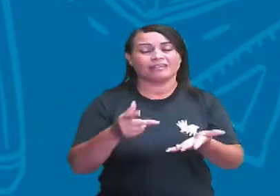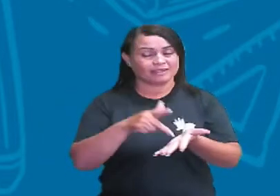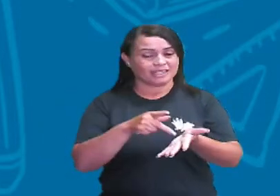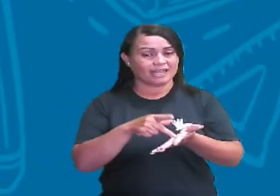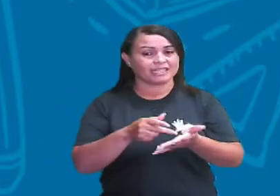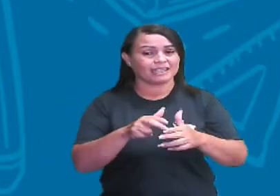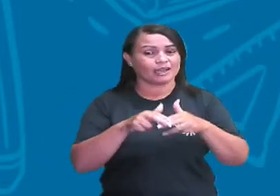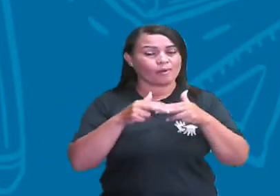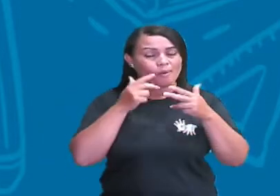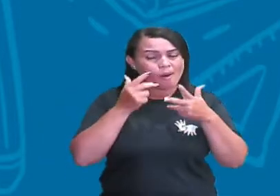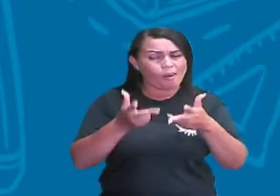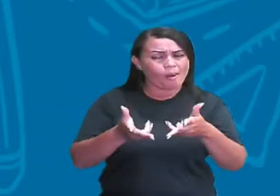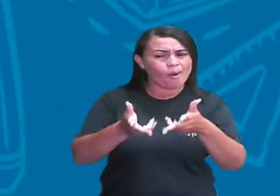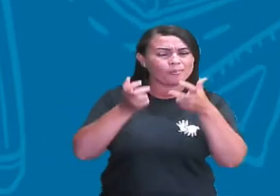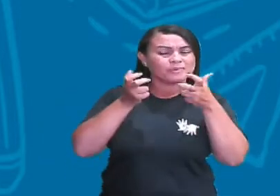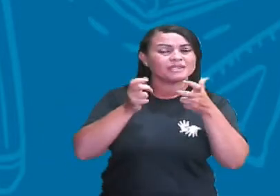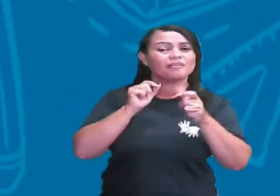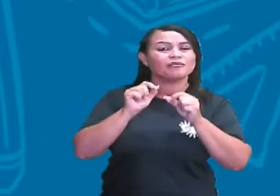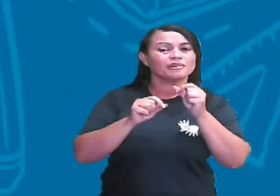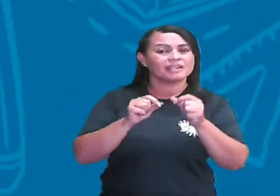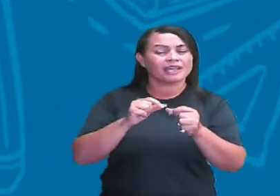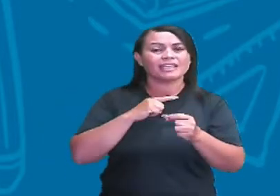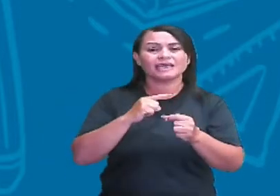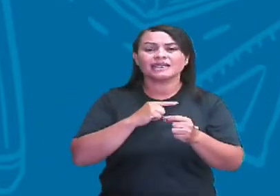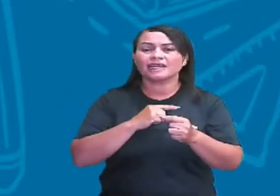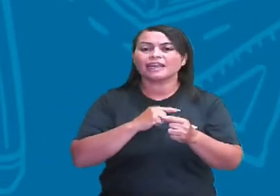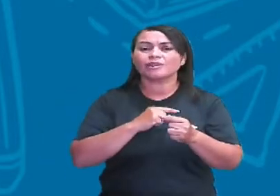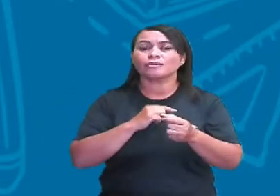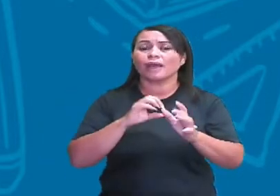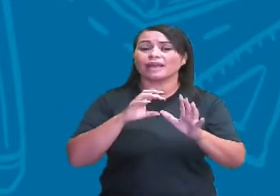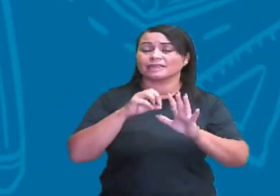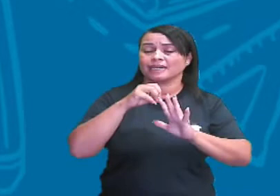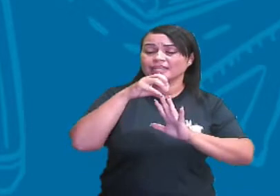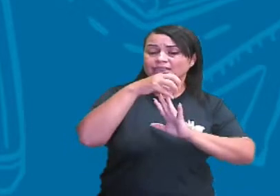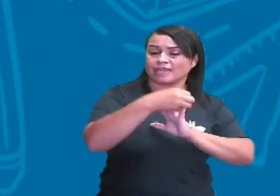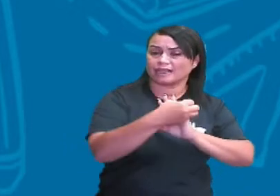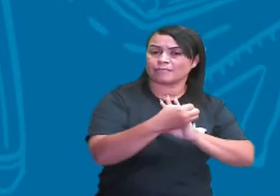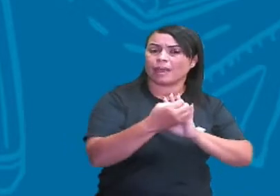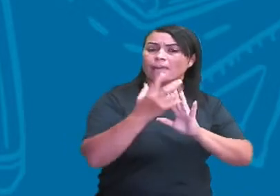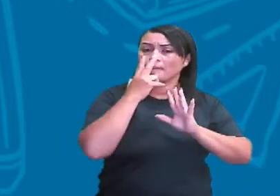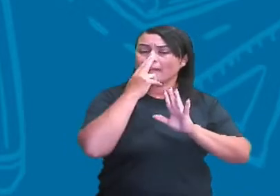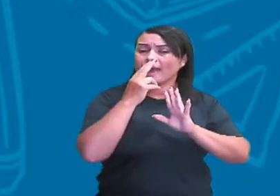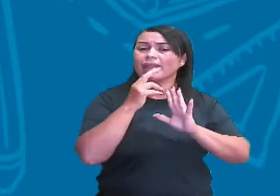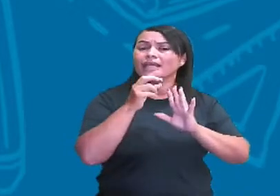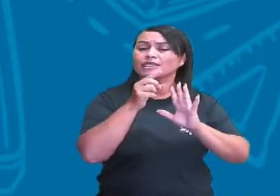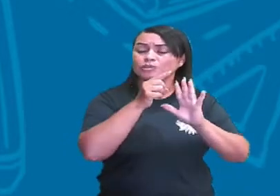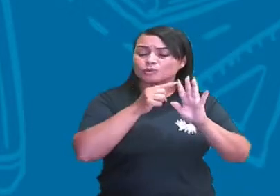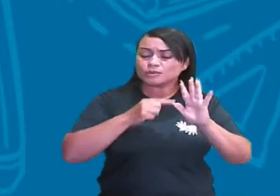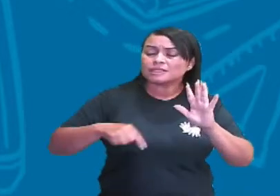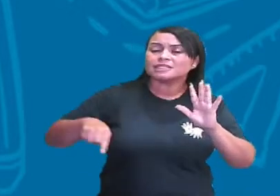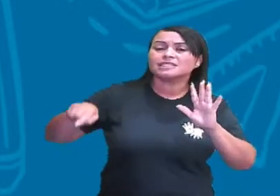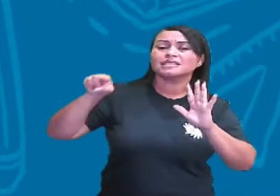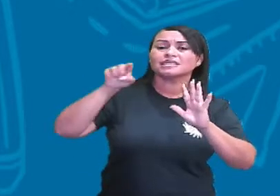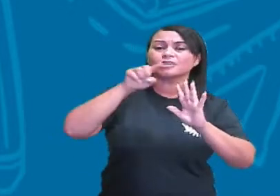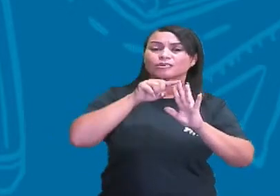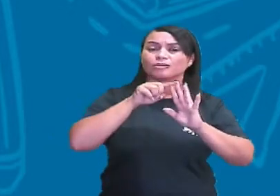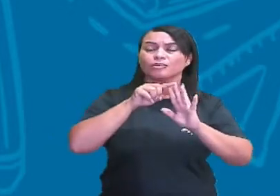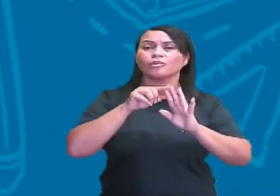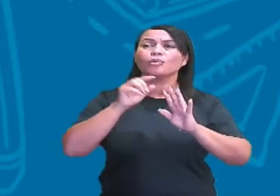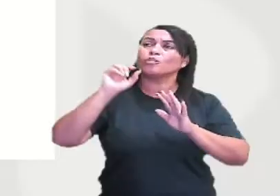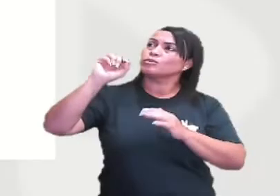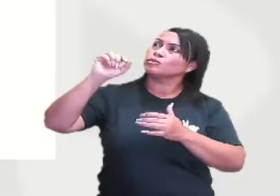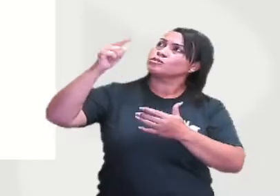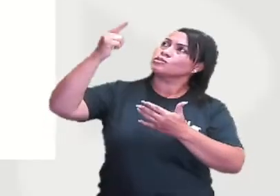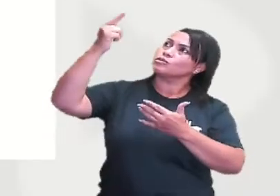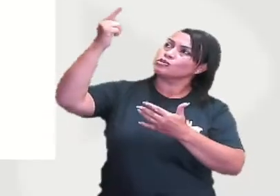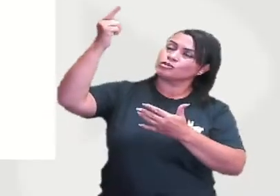observe que esse ciclo, que é essa cadeia alimentar, ela é um ciclo, nada mais é do que um ciclo, tá certo? O sol